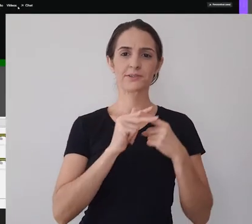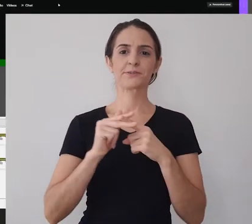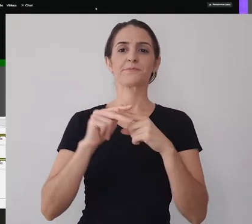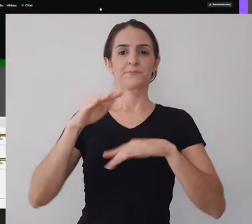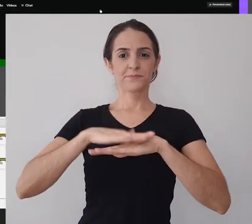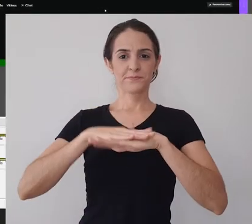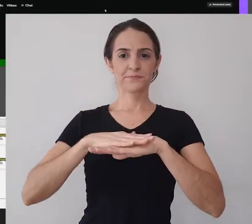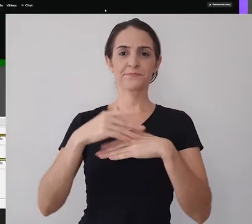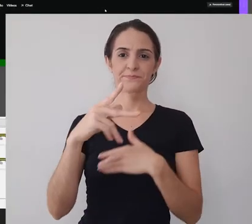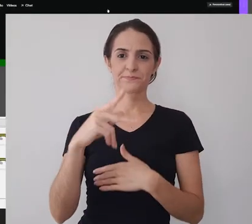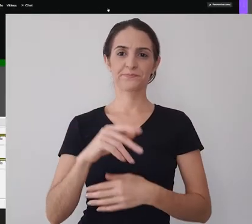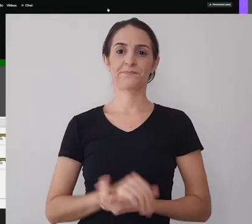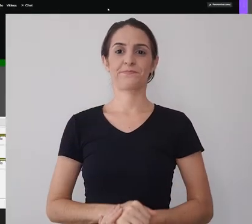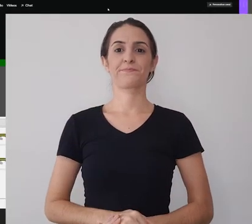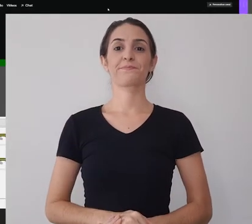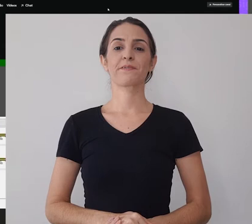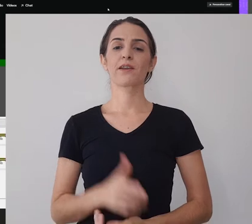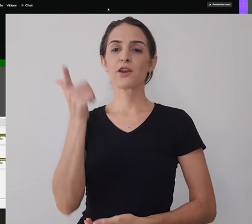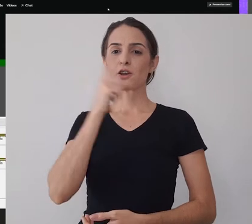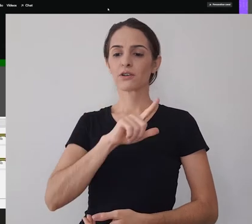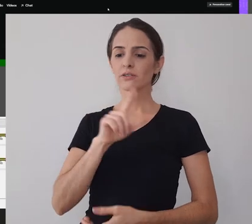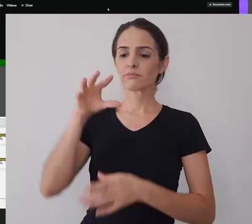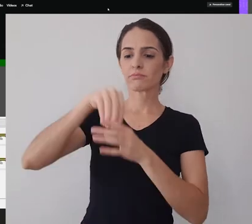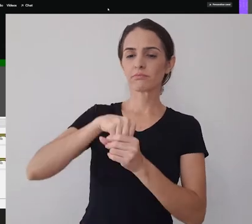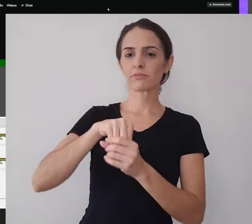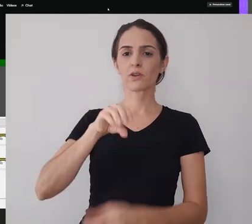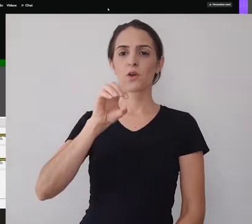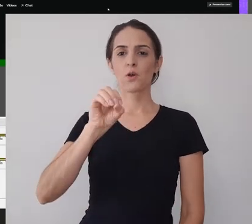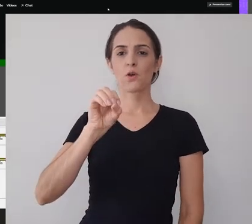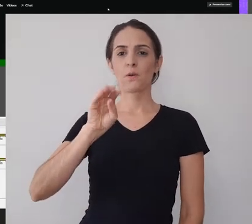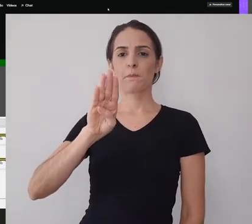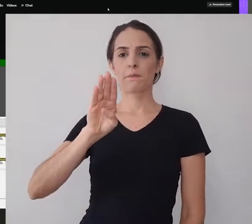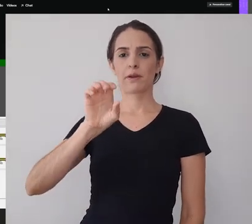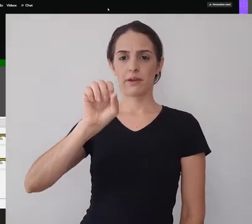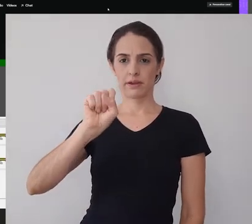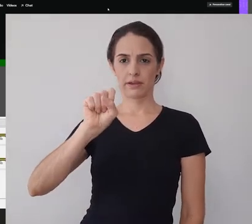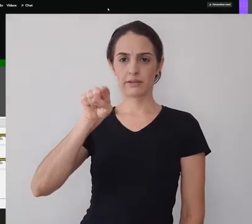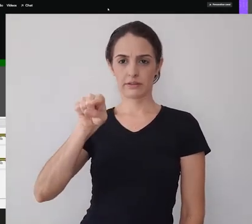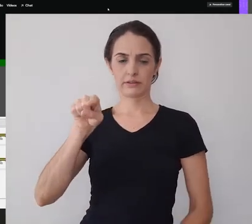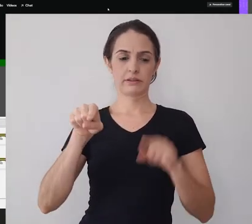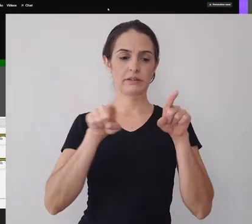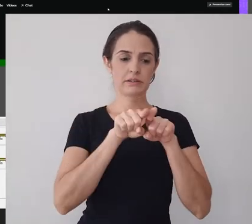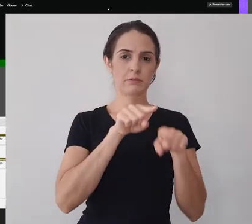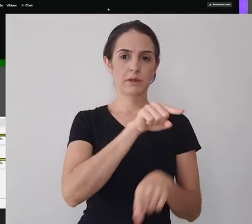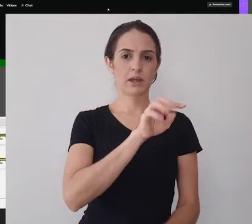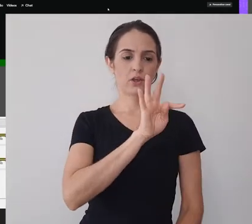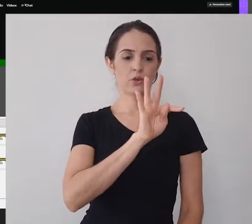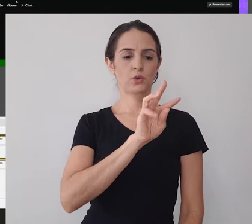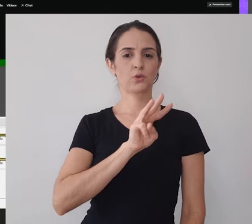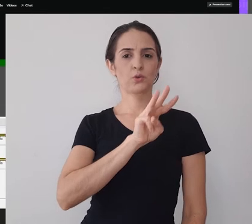Uma vez que você esteja no OBS e já esteja com a sua conta na Twitch